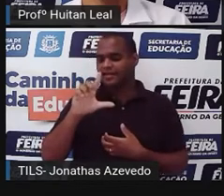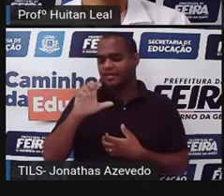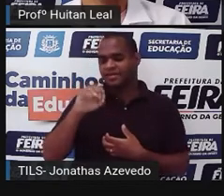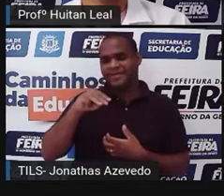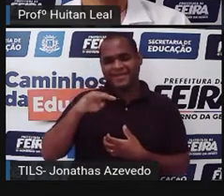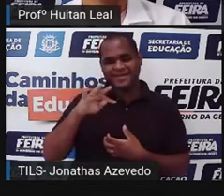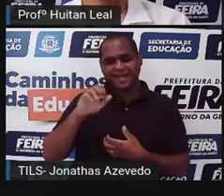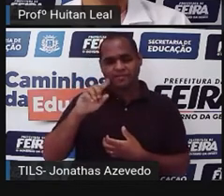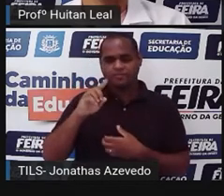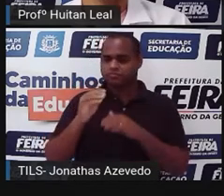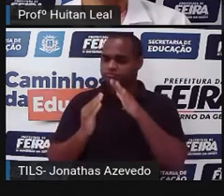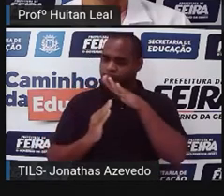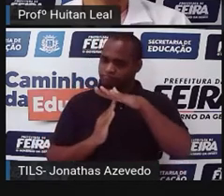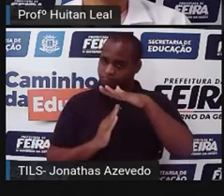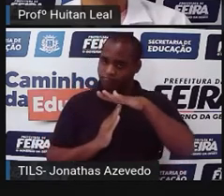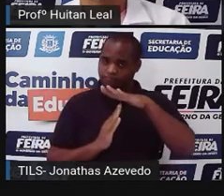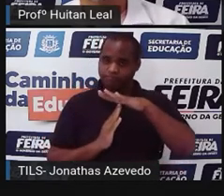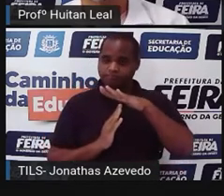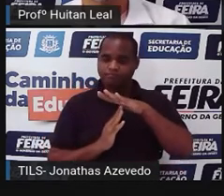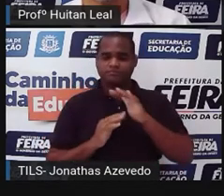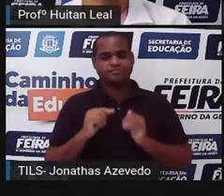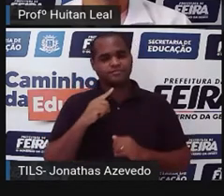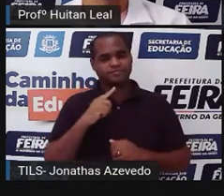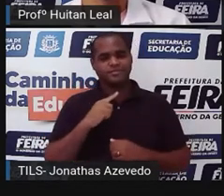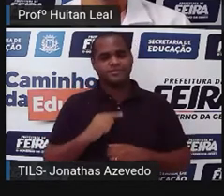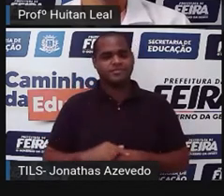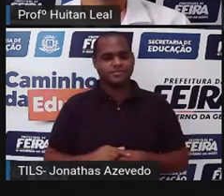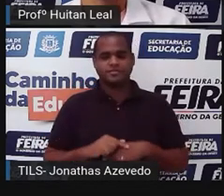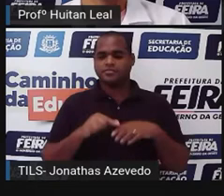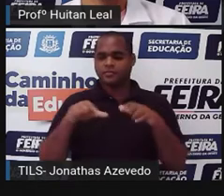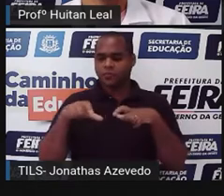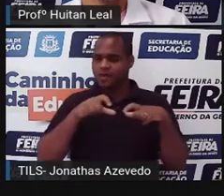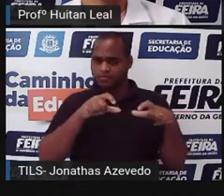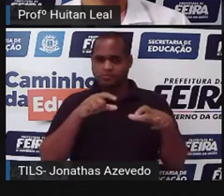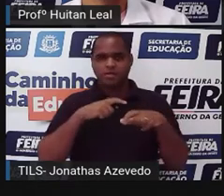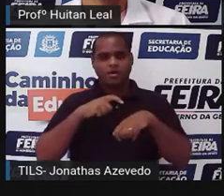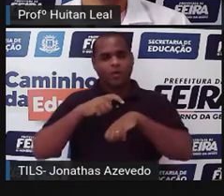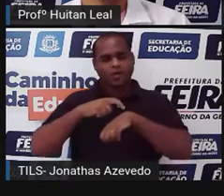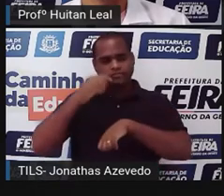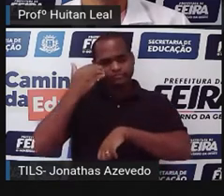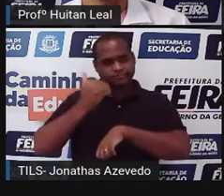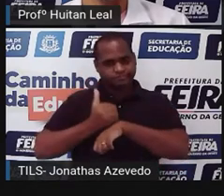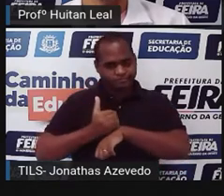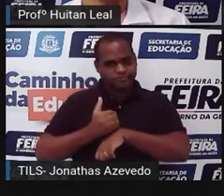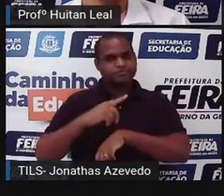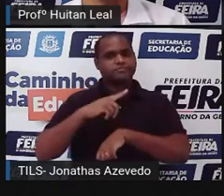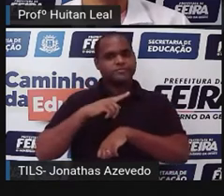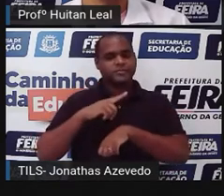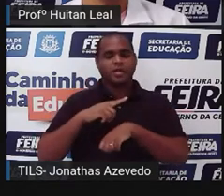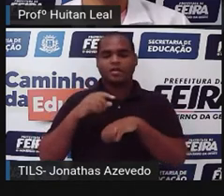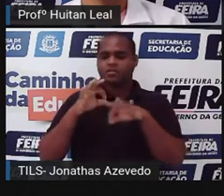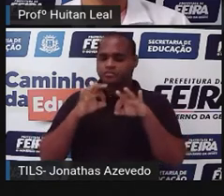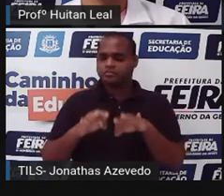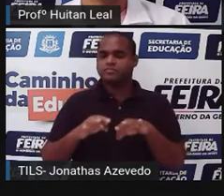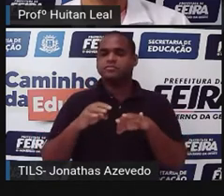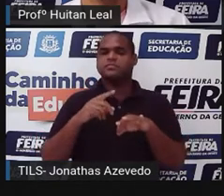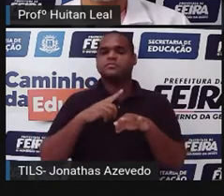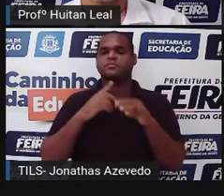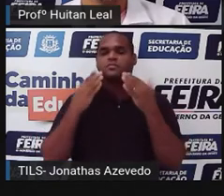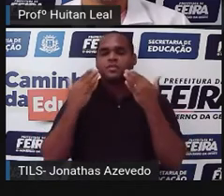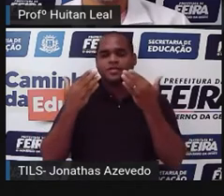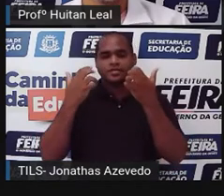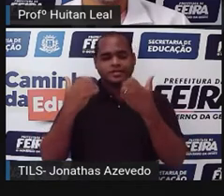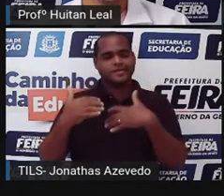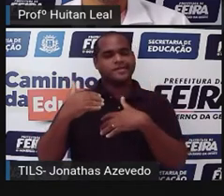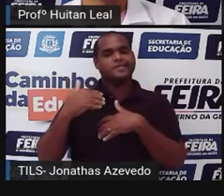conto passa em um espaço, se passa em um local. O tempo marcado também dentro de um determinado tempo, a presença de